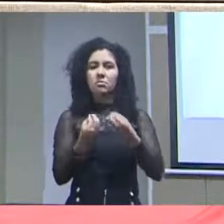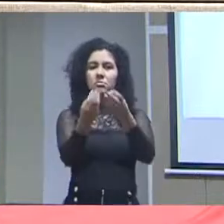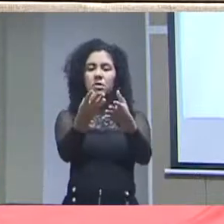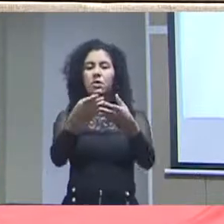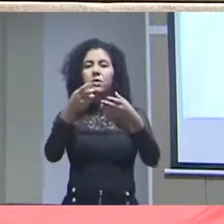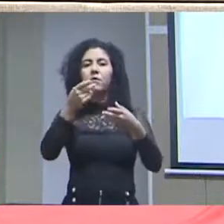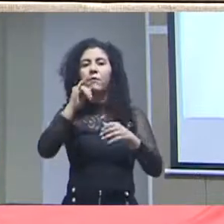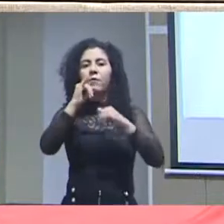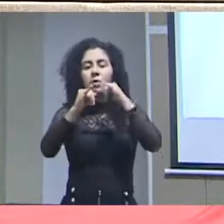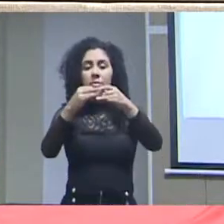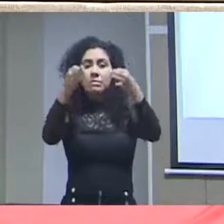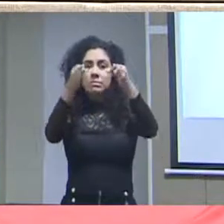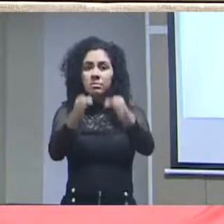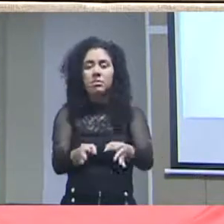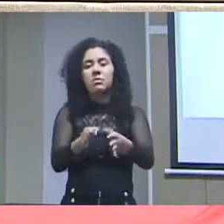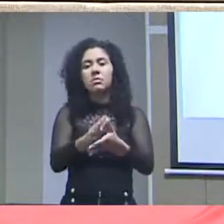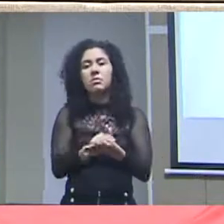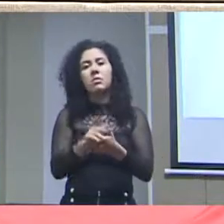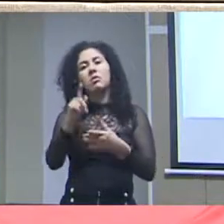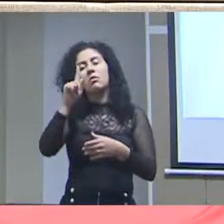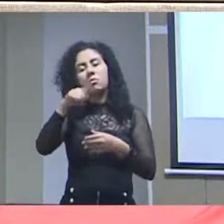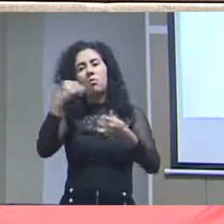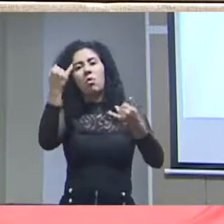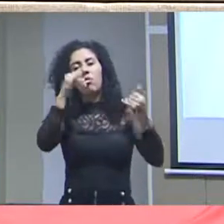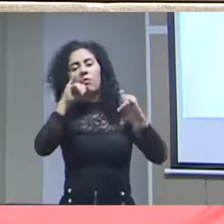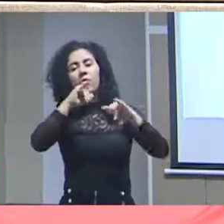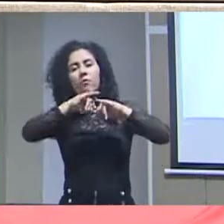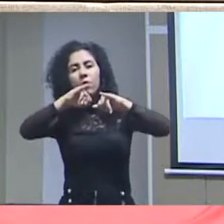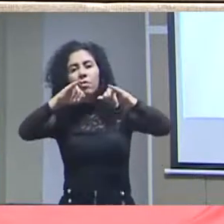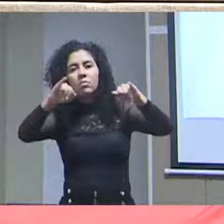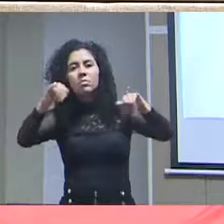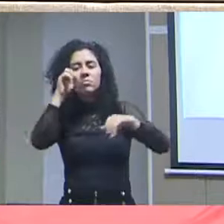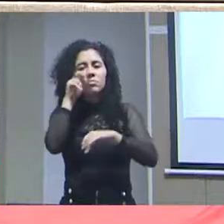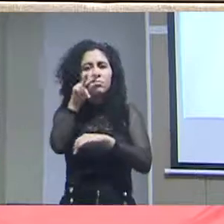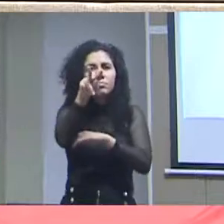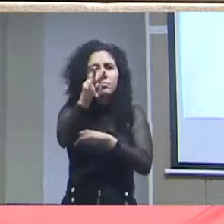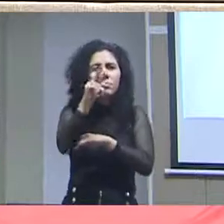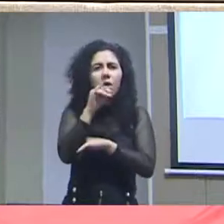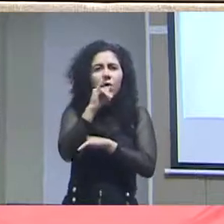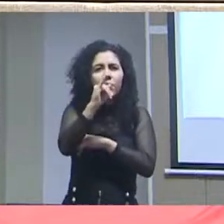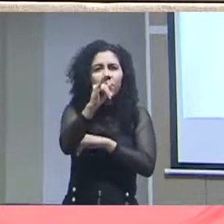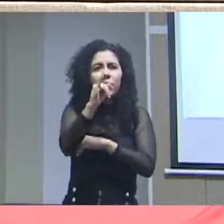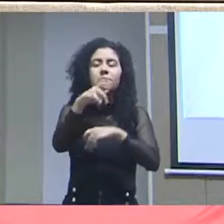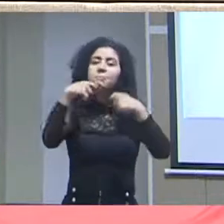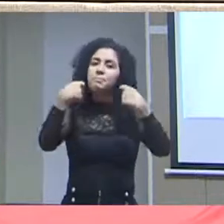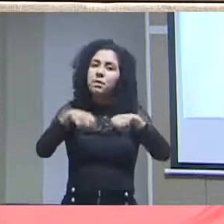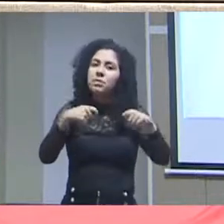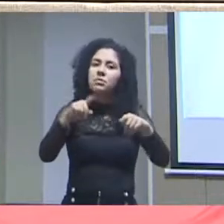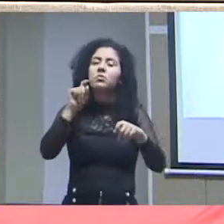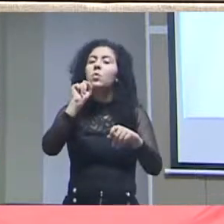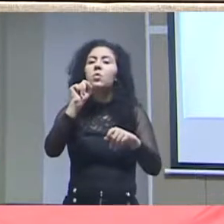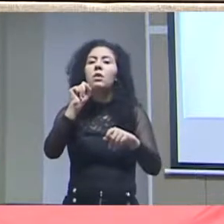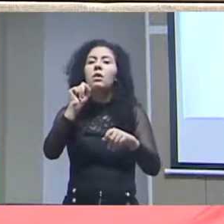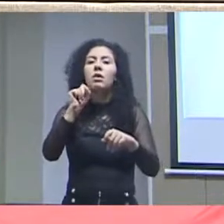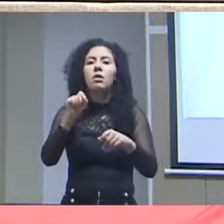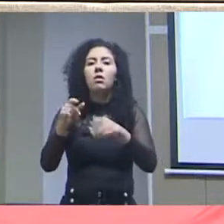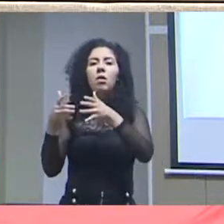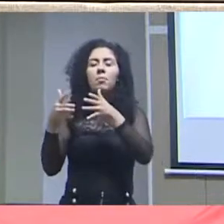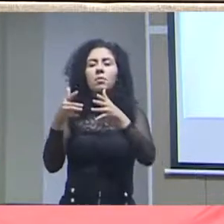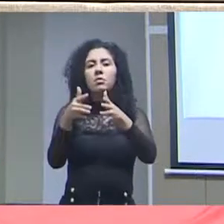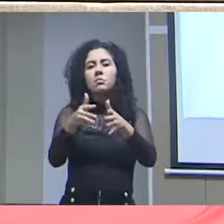favorece a democratização e a apropriação social da informação, a visualização da informação precisa de uma participação